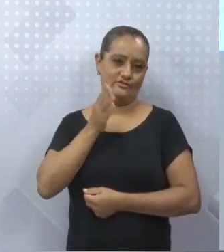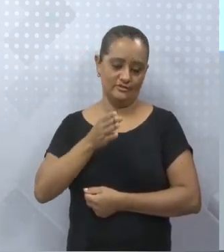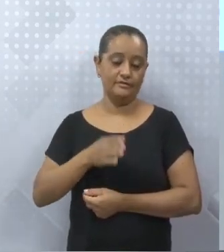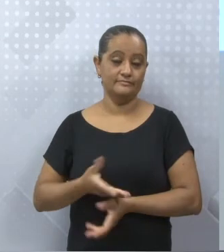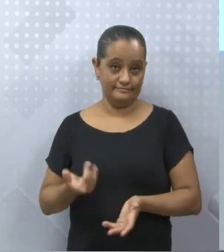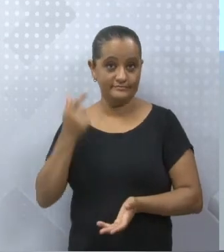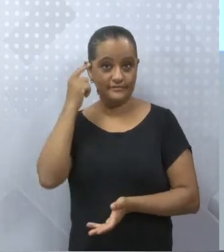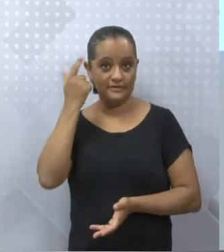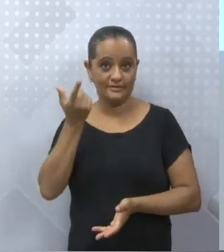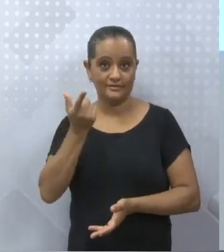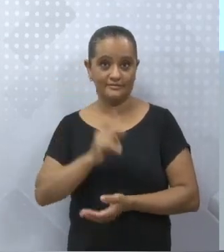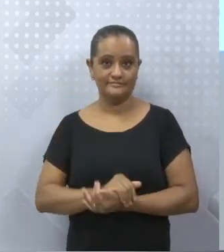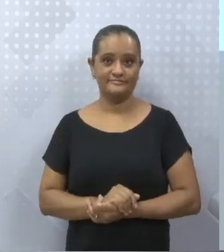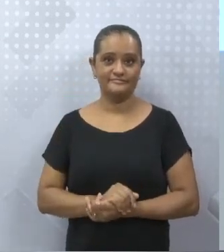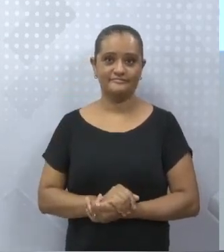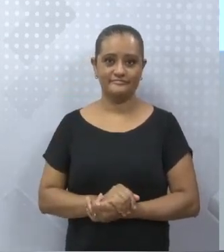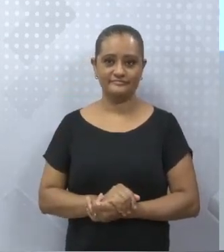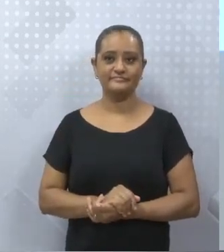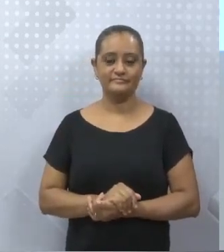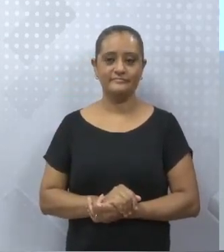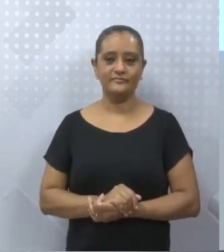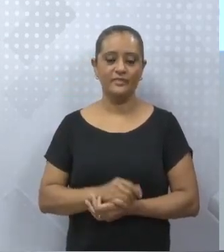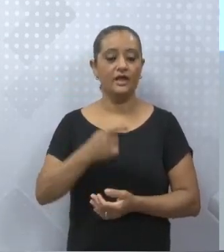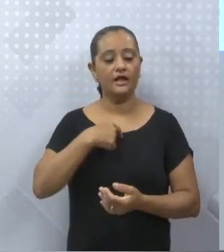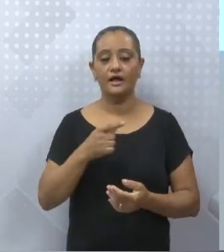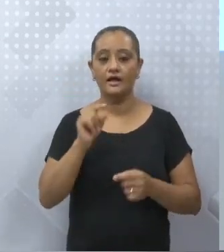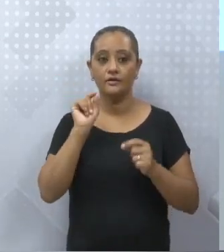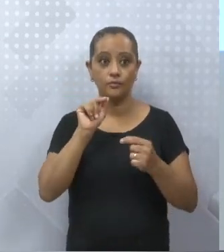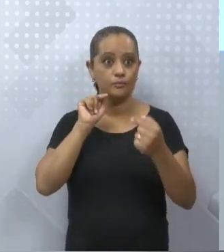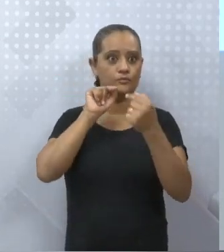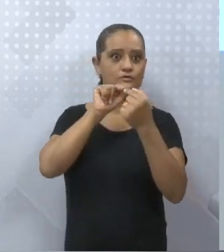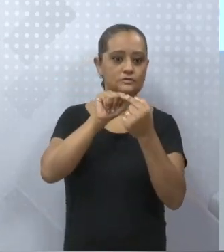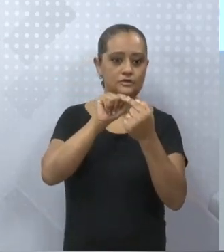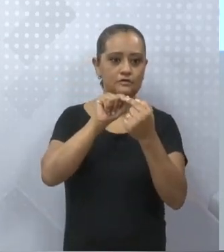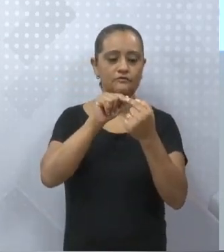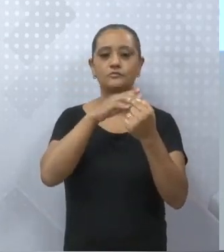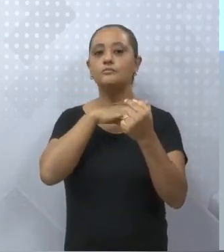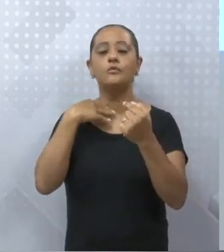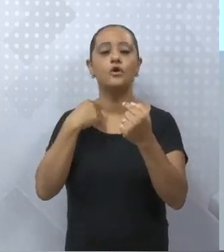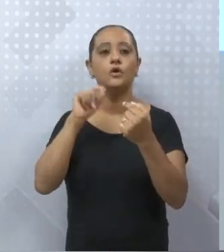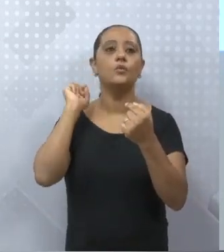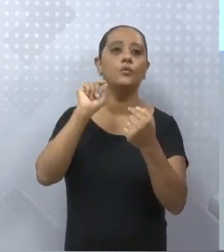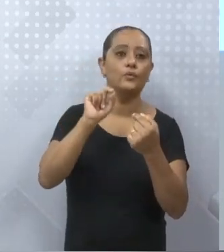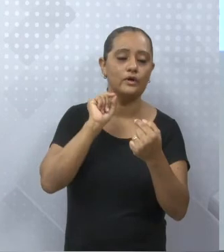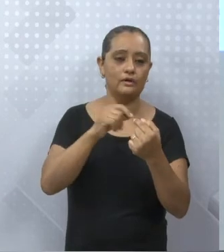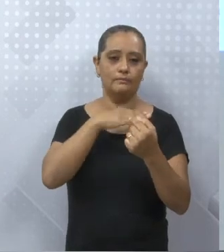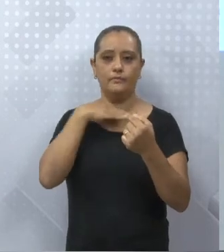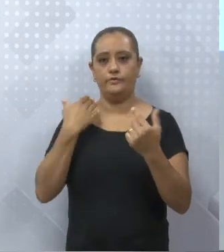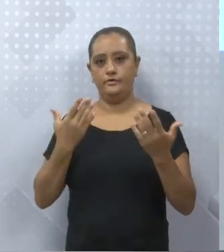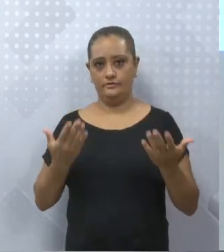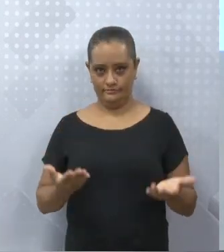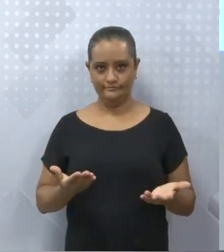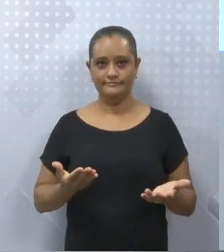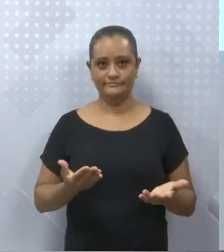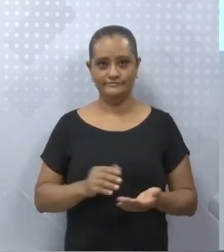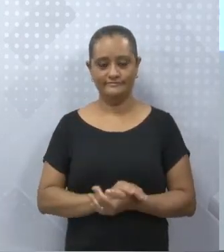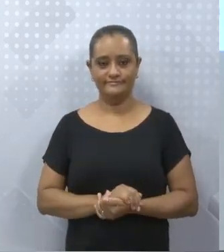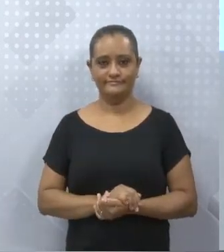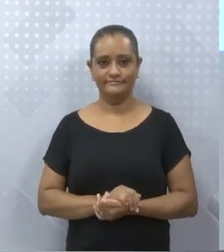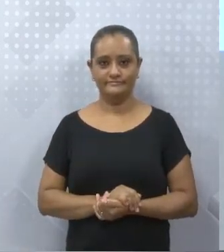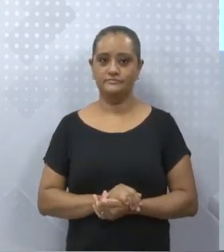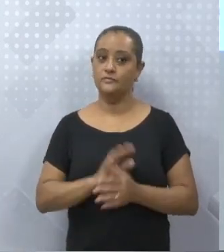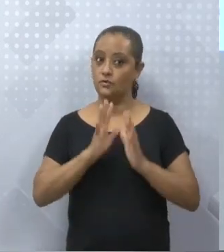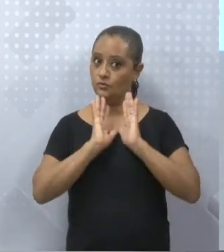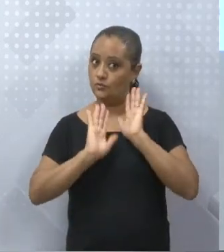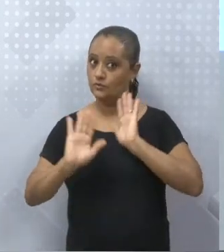Isso é uma circunstância de causa. É a causa da morte. Não é o complemento do verbo. Então, cuidado para não